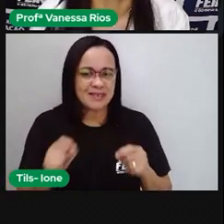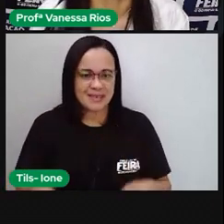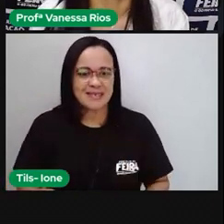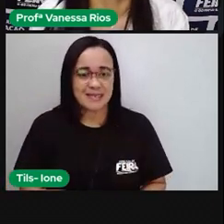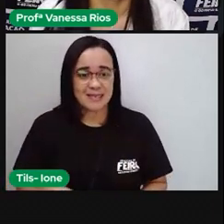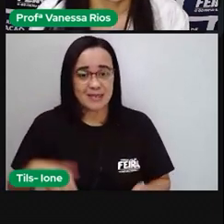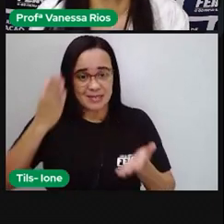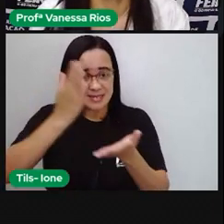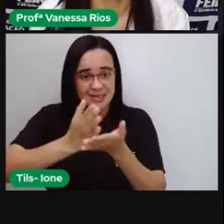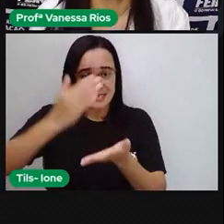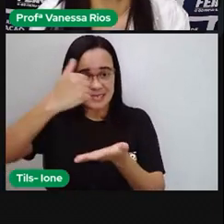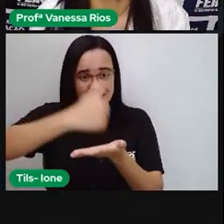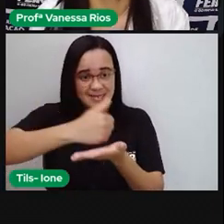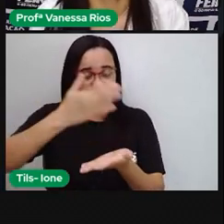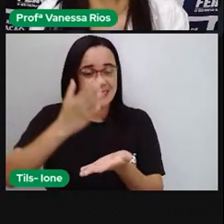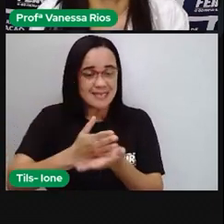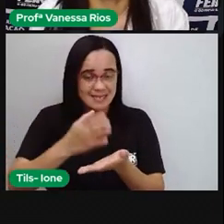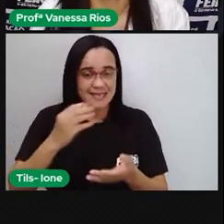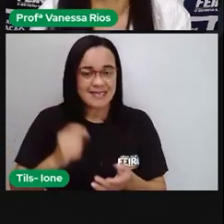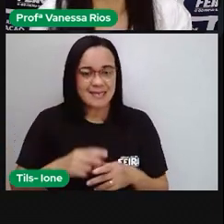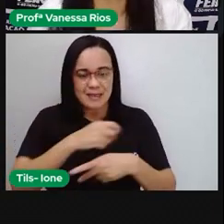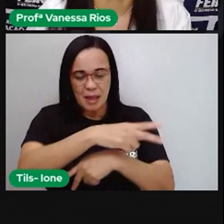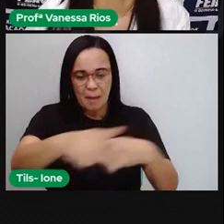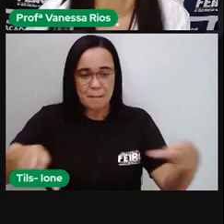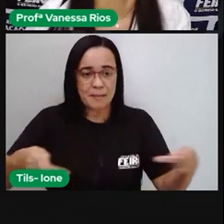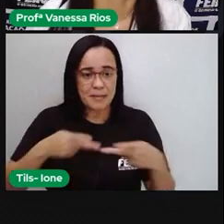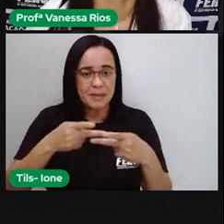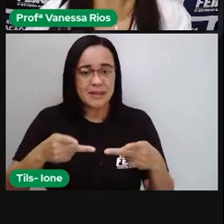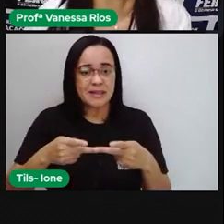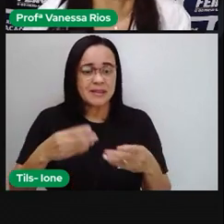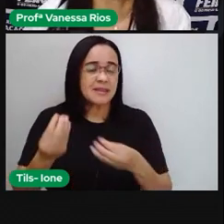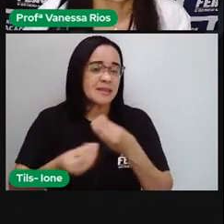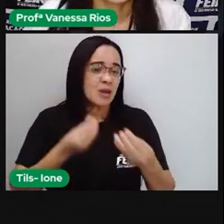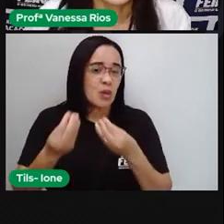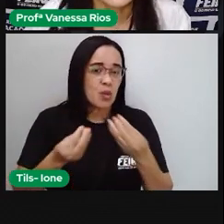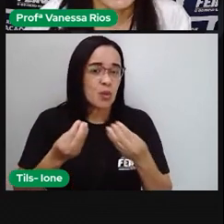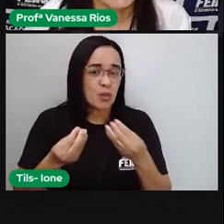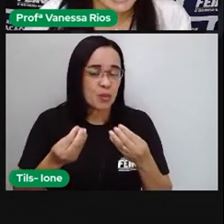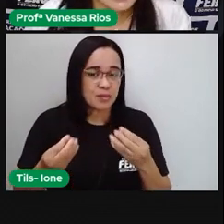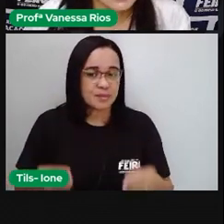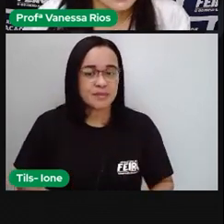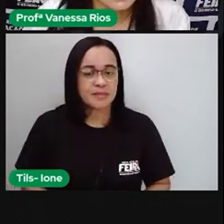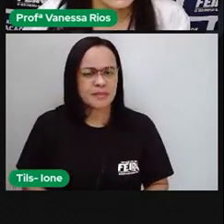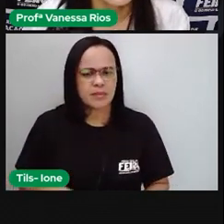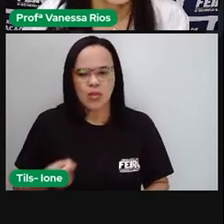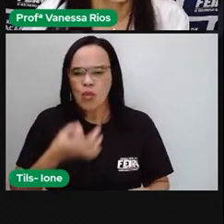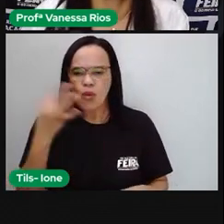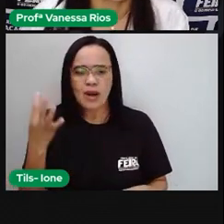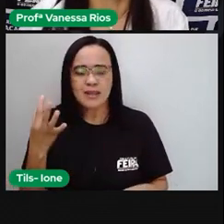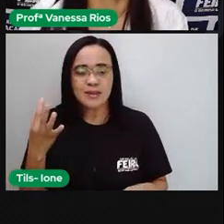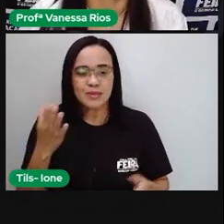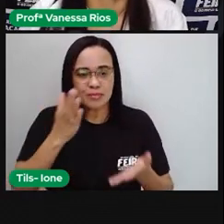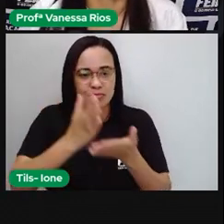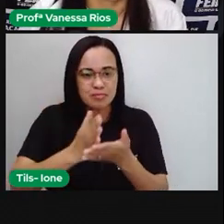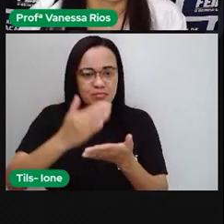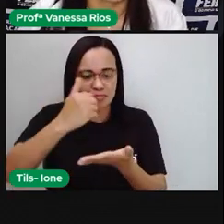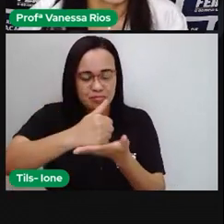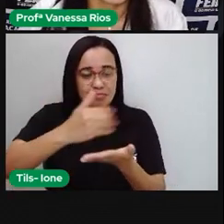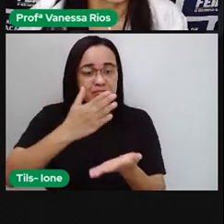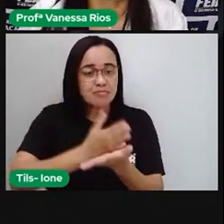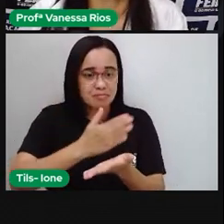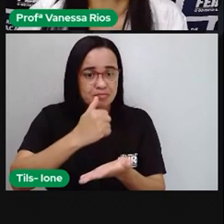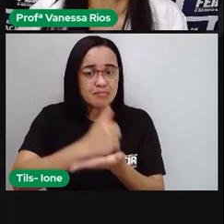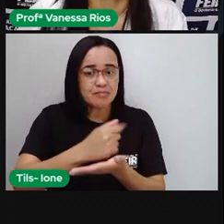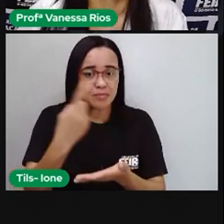divide. A pizza que a Pro colocou, ela está dividida aí, ó. Em quantos pedaços? Contem aí comigo, ó.